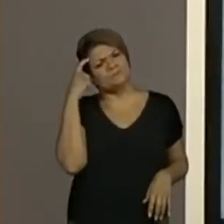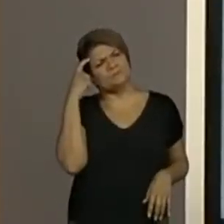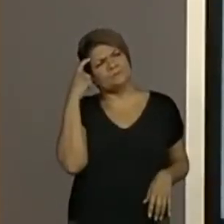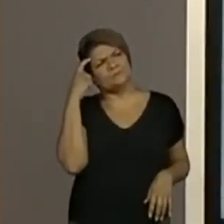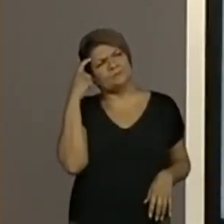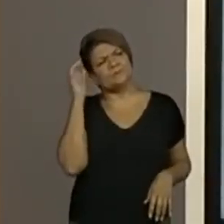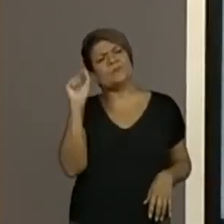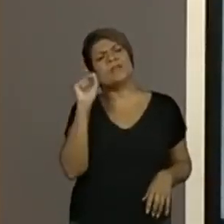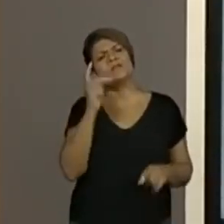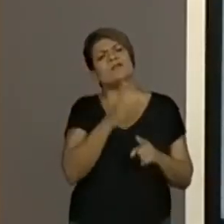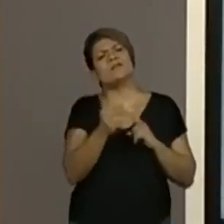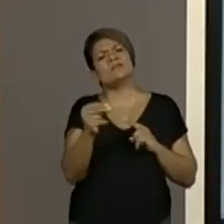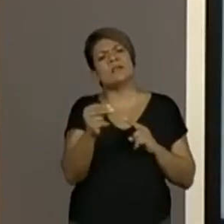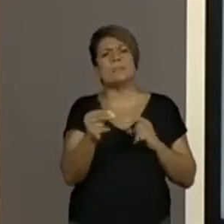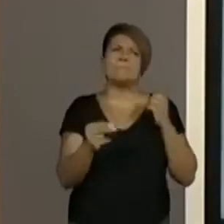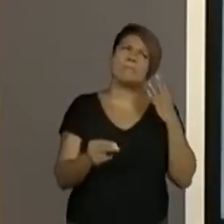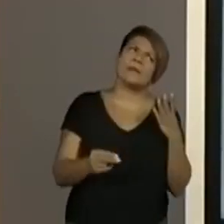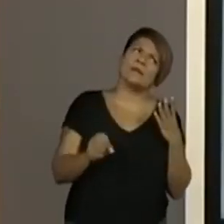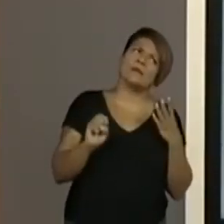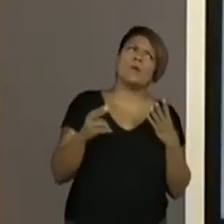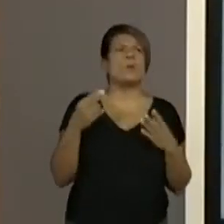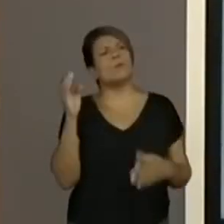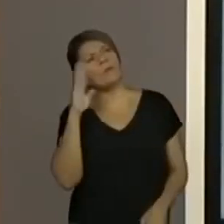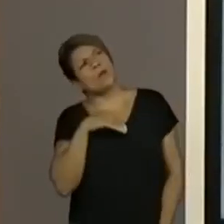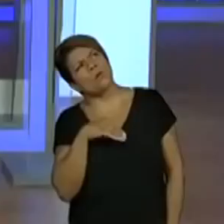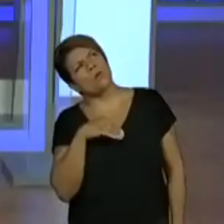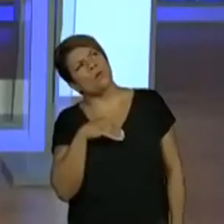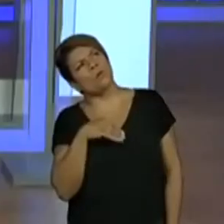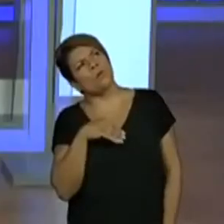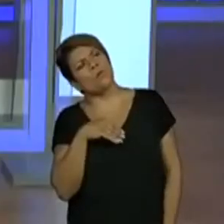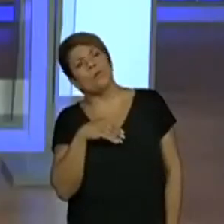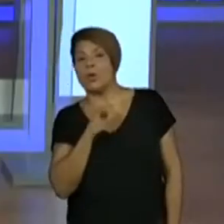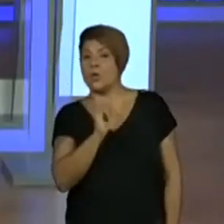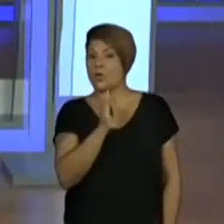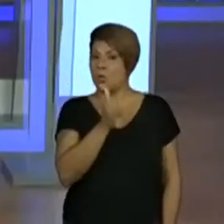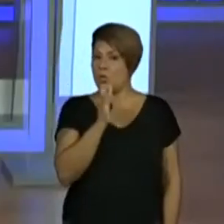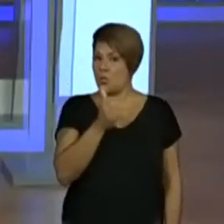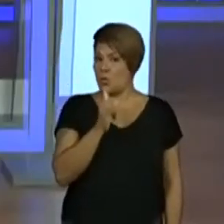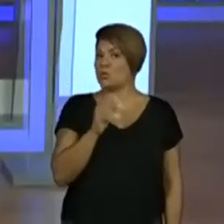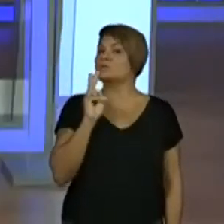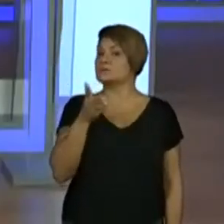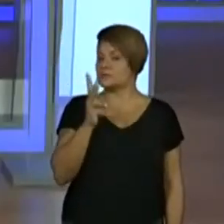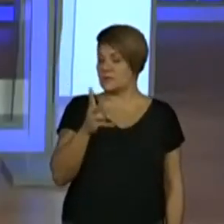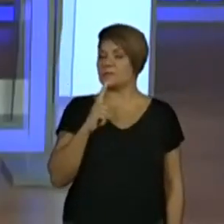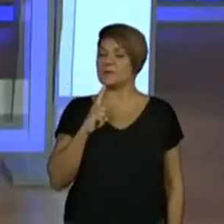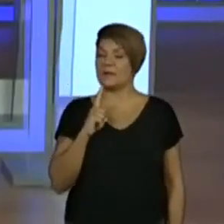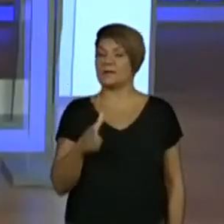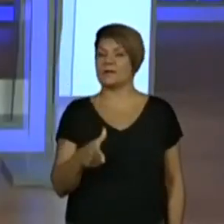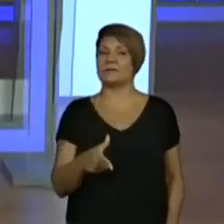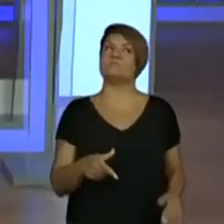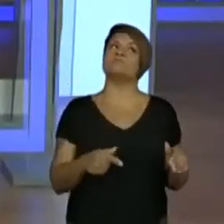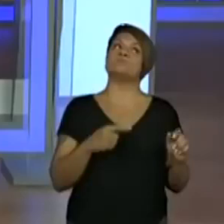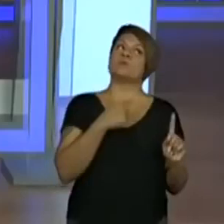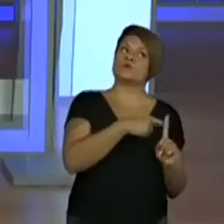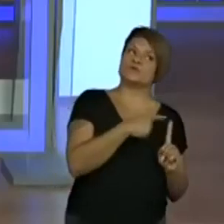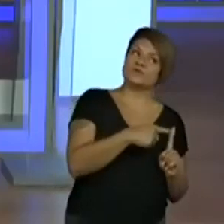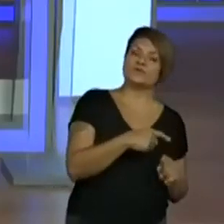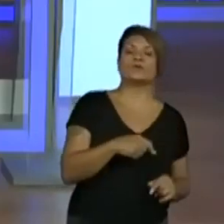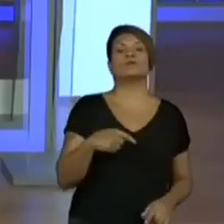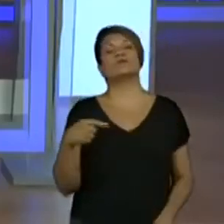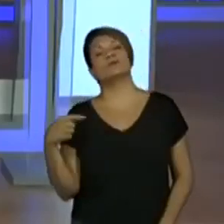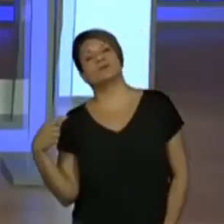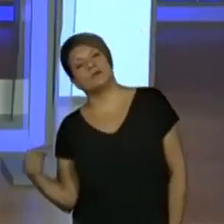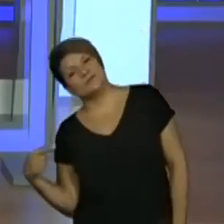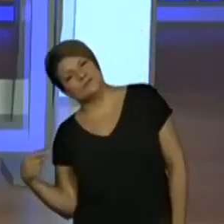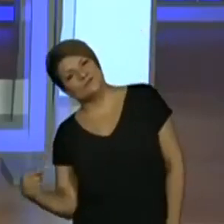ou o mal? Isso tem a ver com a história, quando a gente fala de conto. Sim, conto. Sempre tem isso, professora. A gente sempre tem ali, né? Alguém que faz alguma coisa boa